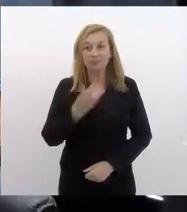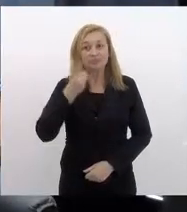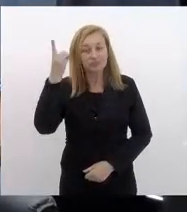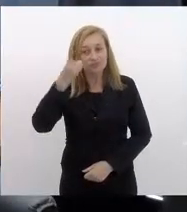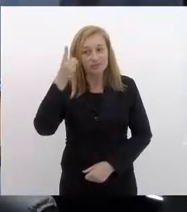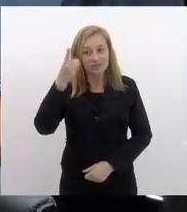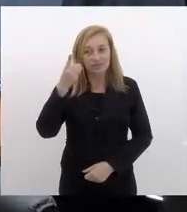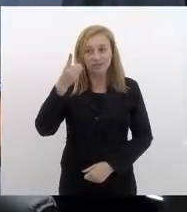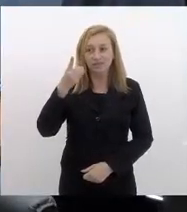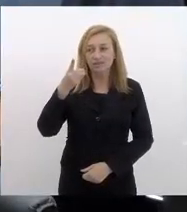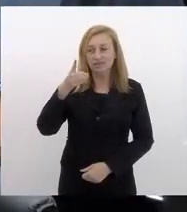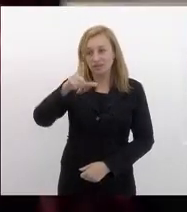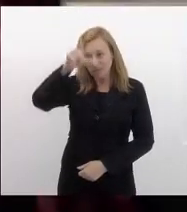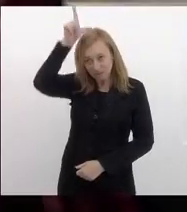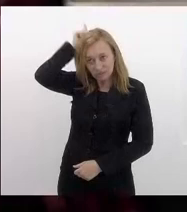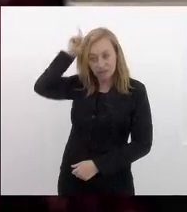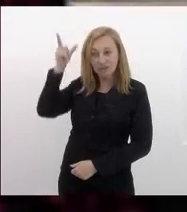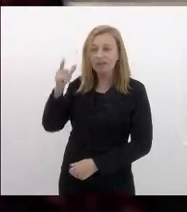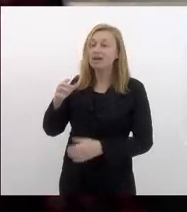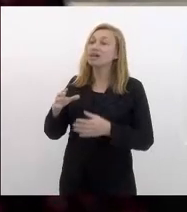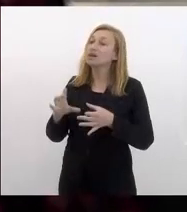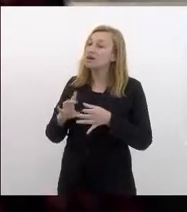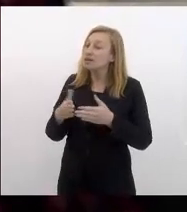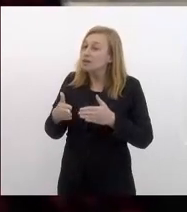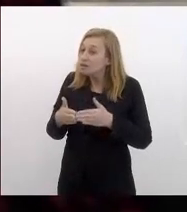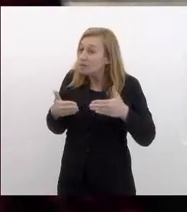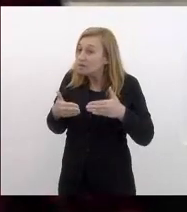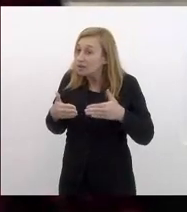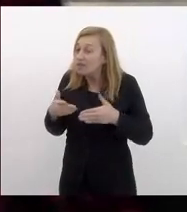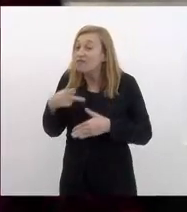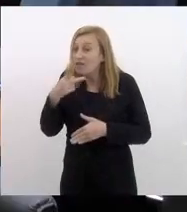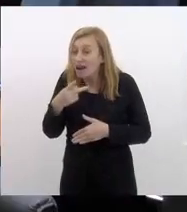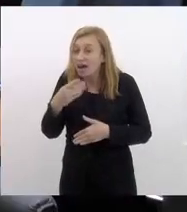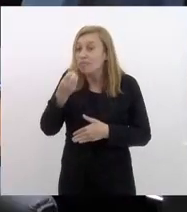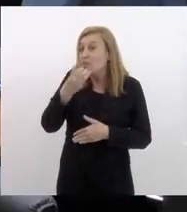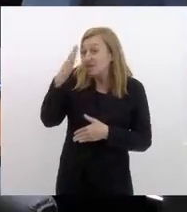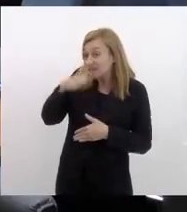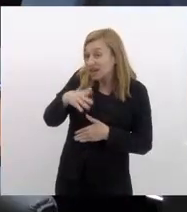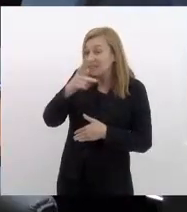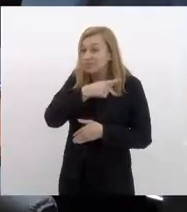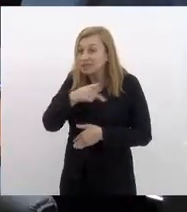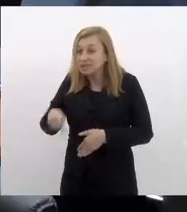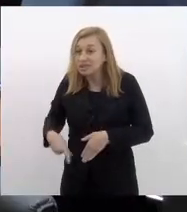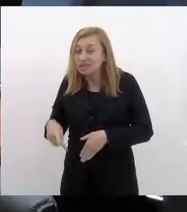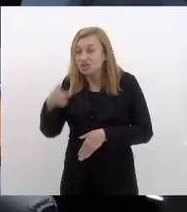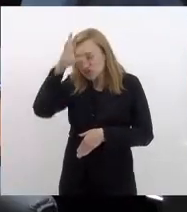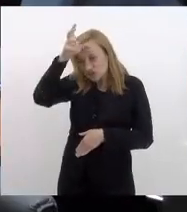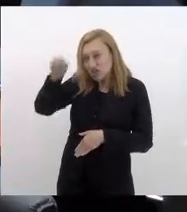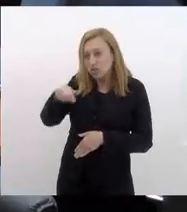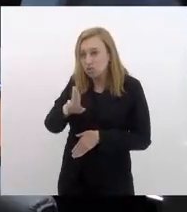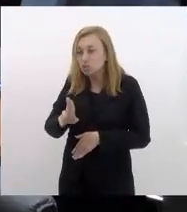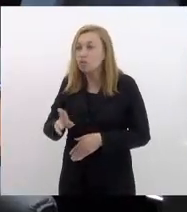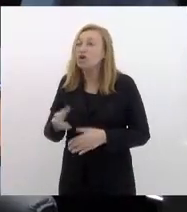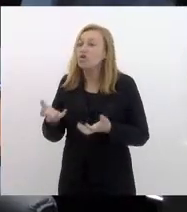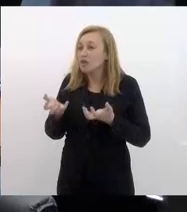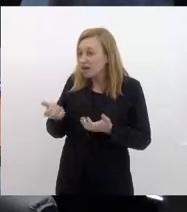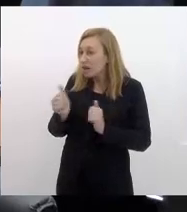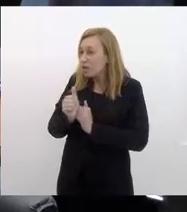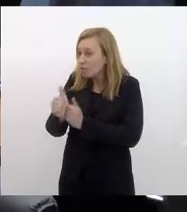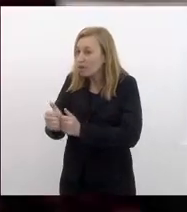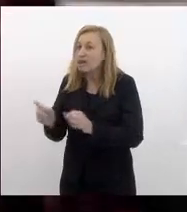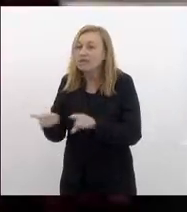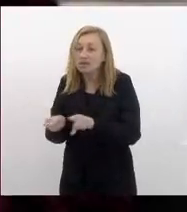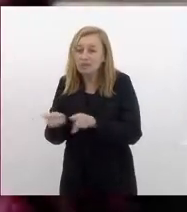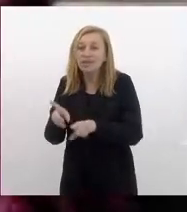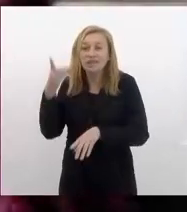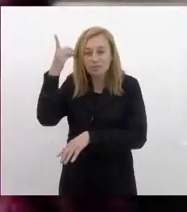deputado Luiz Paulo se me permite uma parte presidenta tia Ju boa tarde gostaria de acompanhar vossa excelência deputado Luiz Paulo